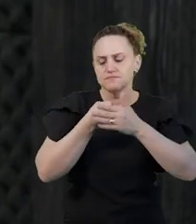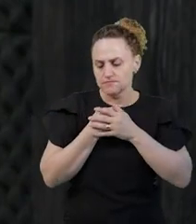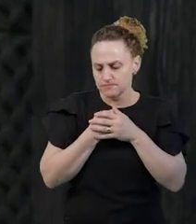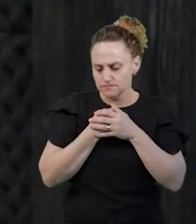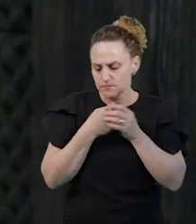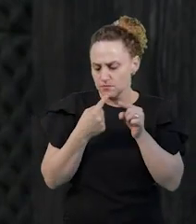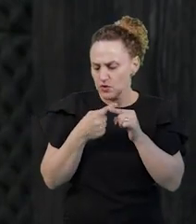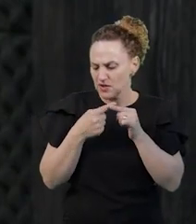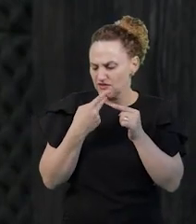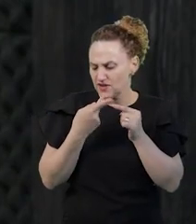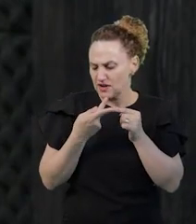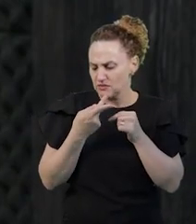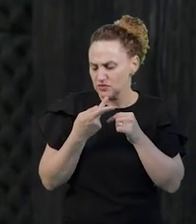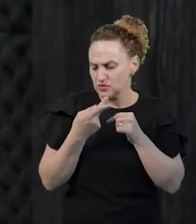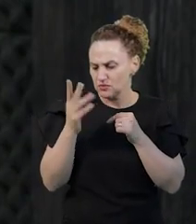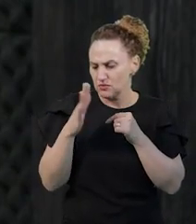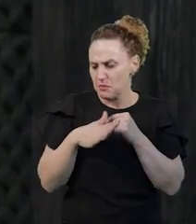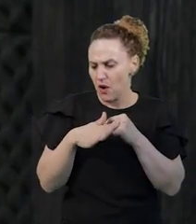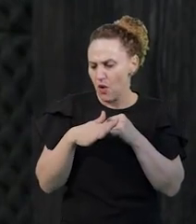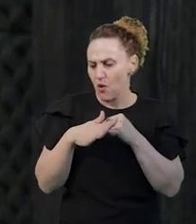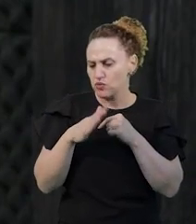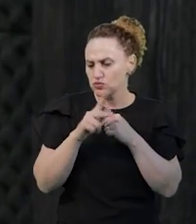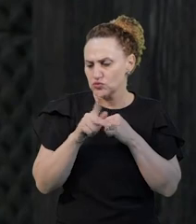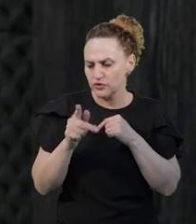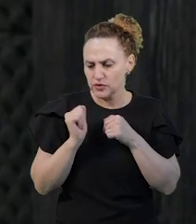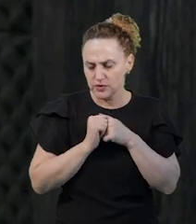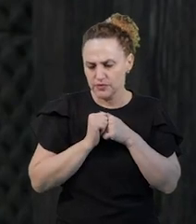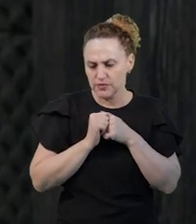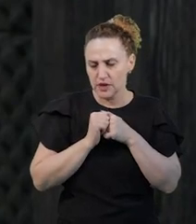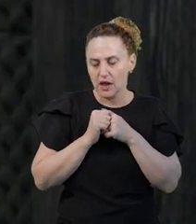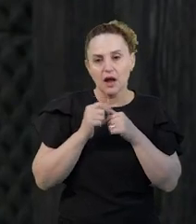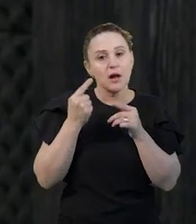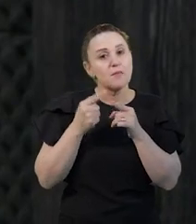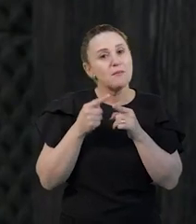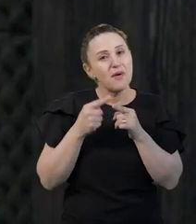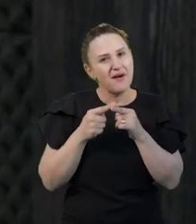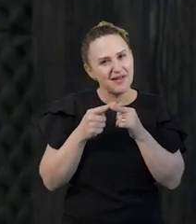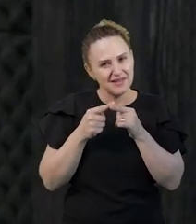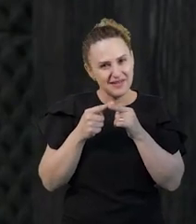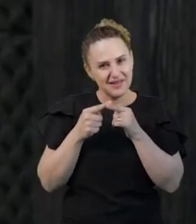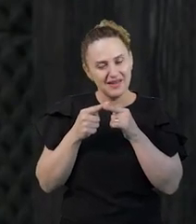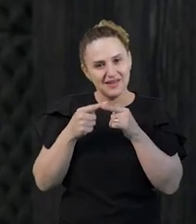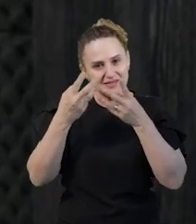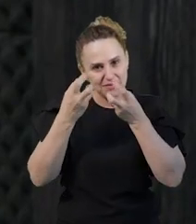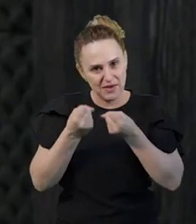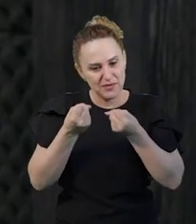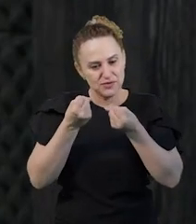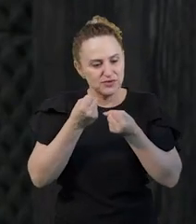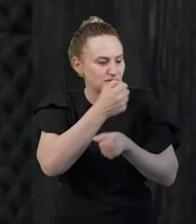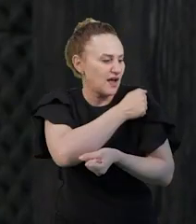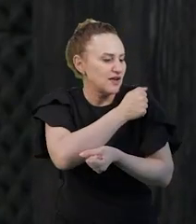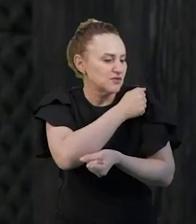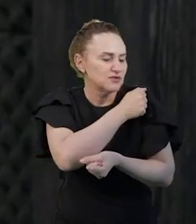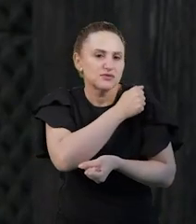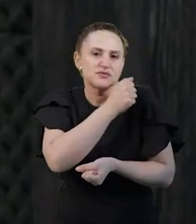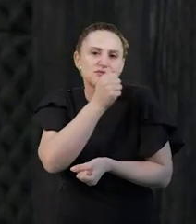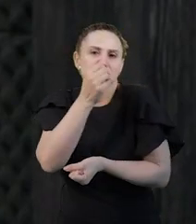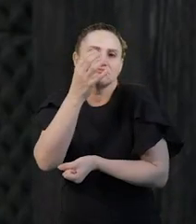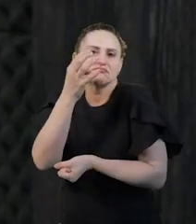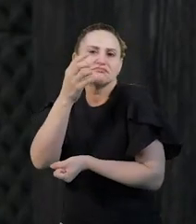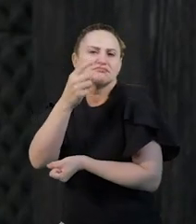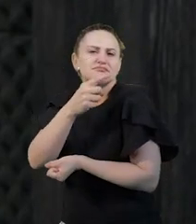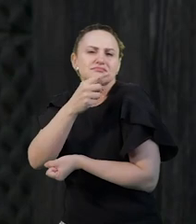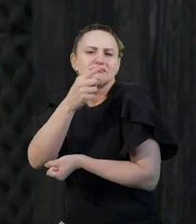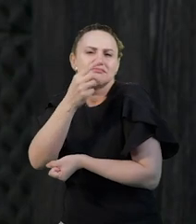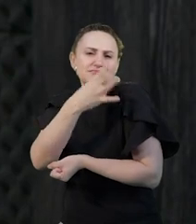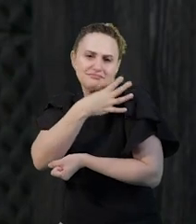que nós falamos tão mal do professor quando nós recebemos os estudantes da quarta série. Que ao invés de